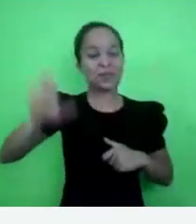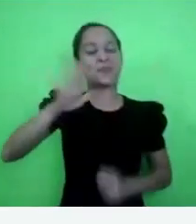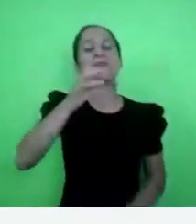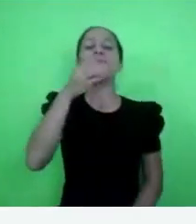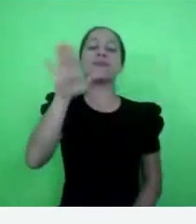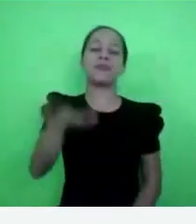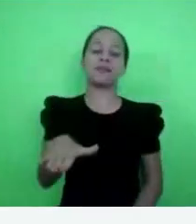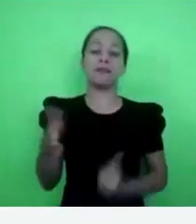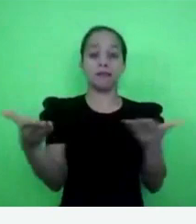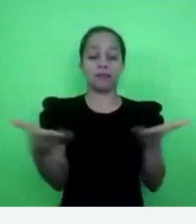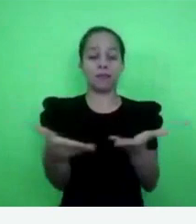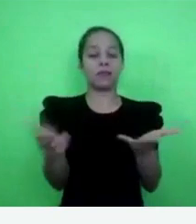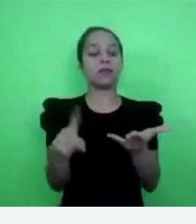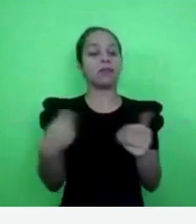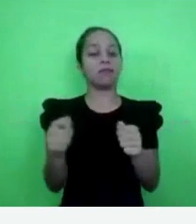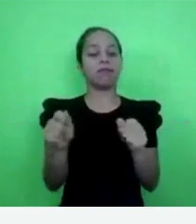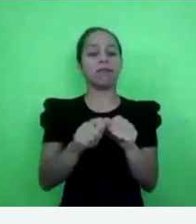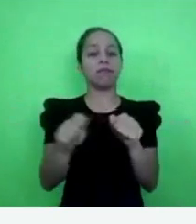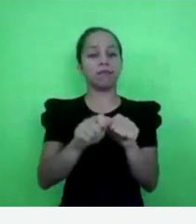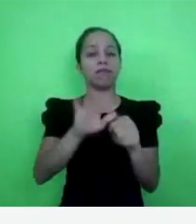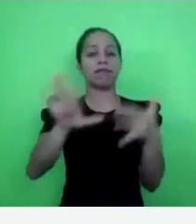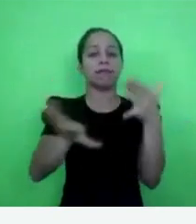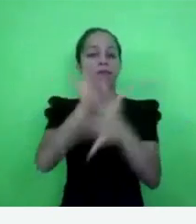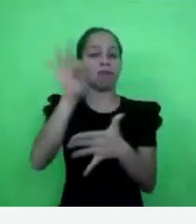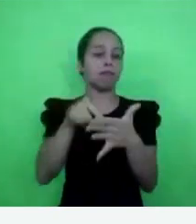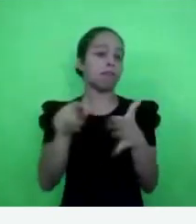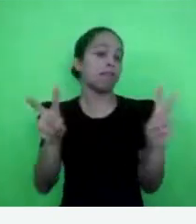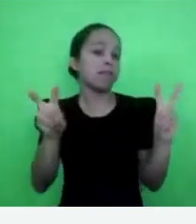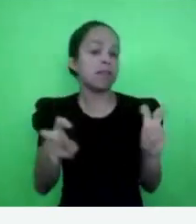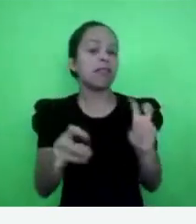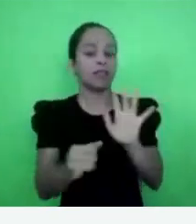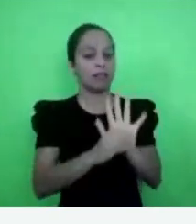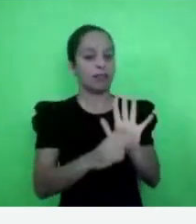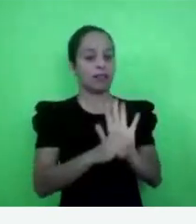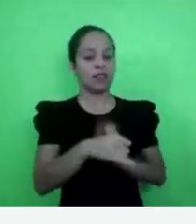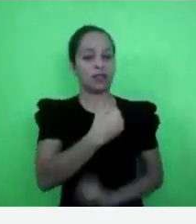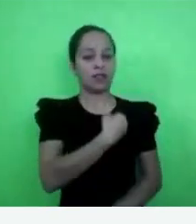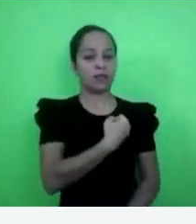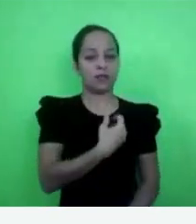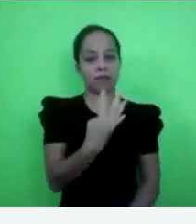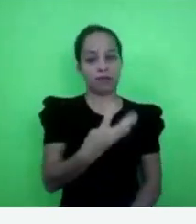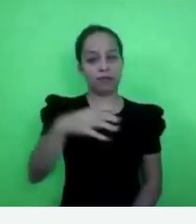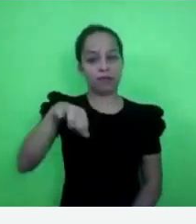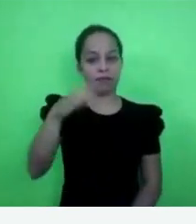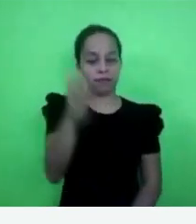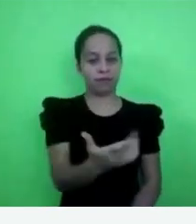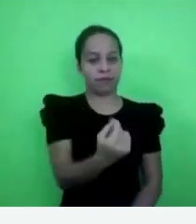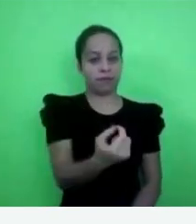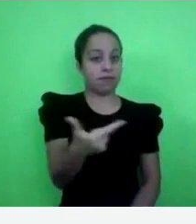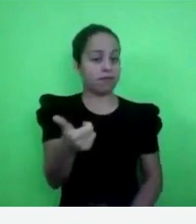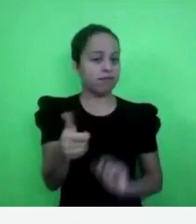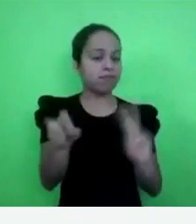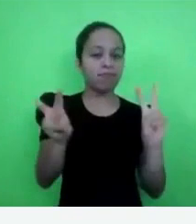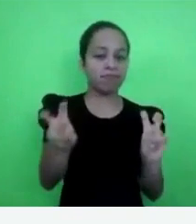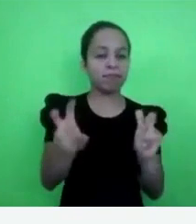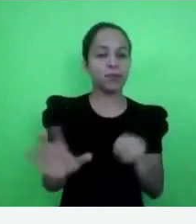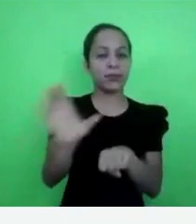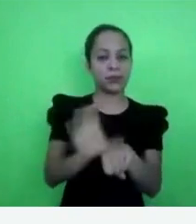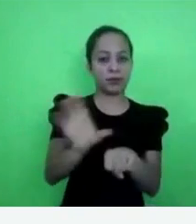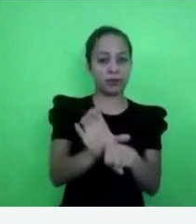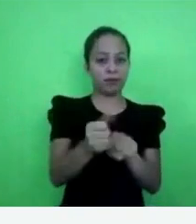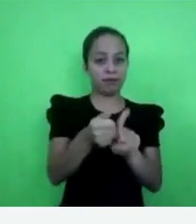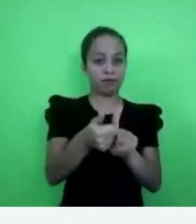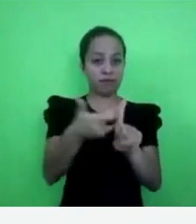Realizaremos a seguir o sorteio eletrônico relativo ao edital 49 de 2021, curso de